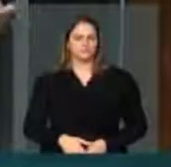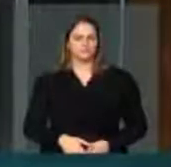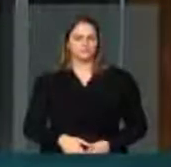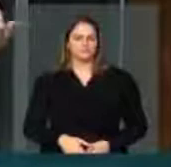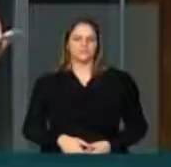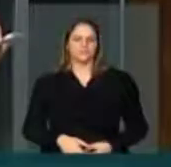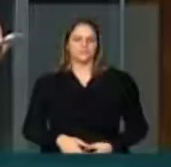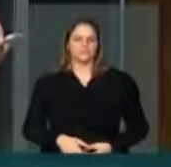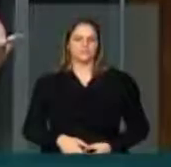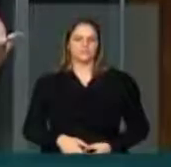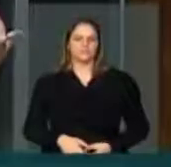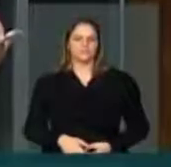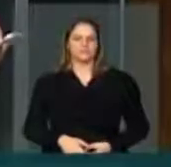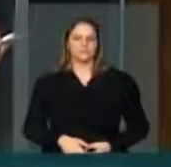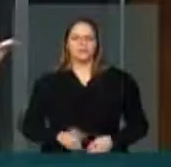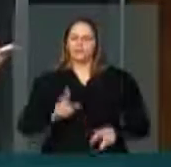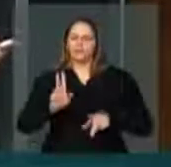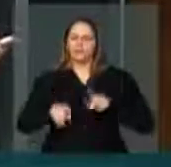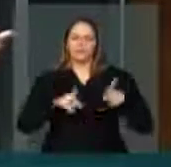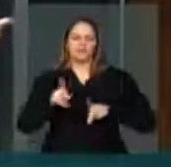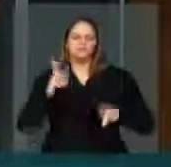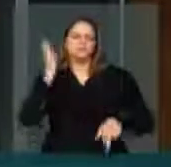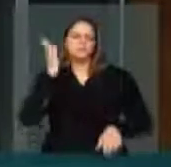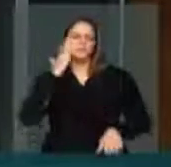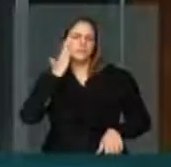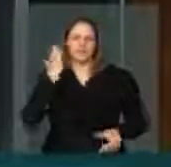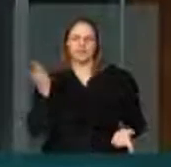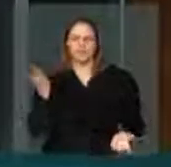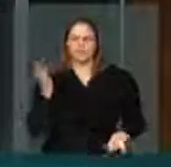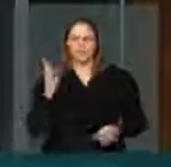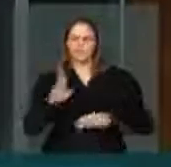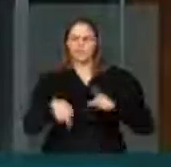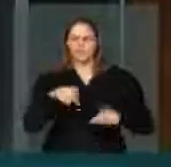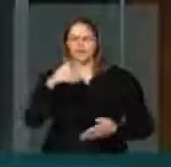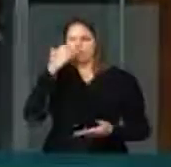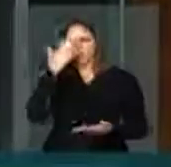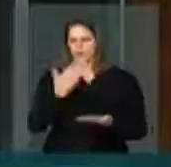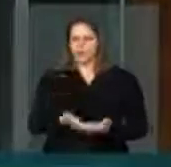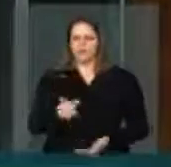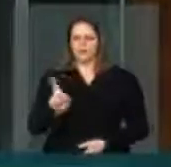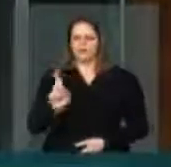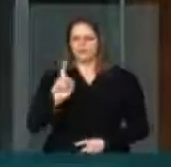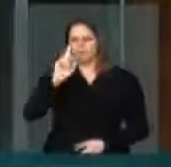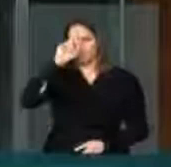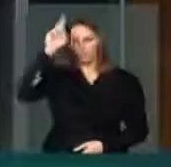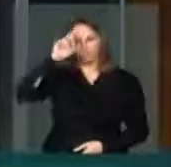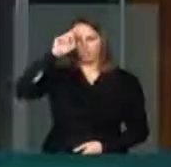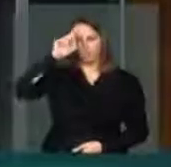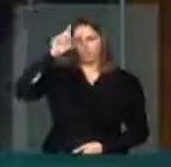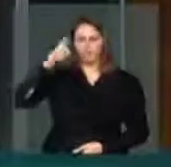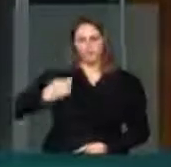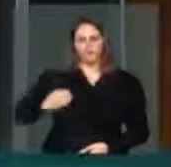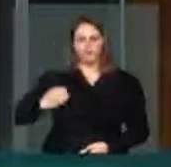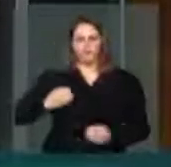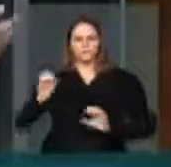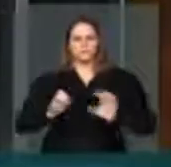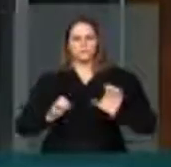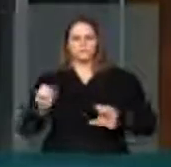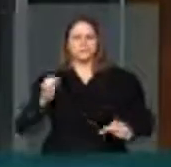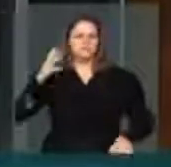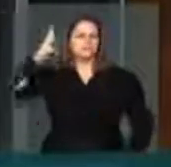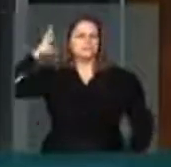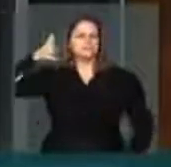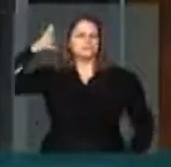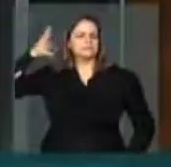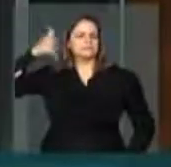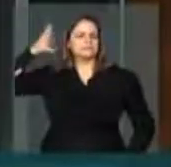de toda a população. A população não acredita mais nessas estatísticas e grava para cá, grava para lá, fala bonito.